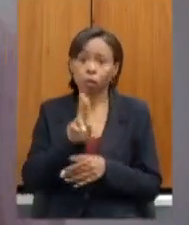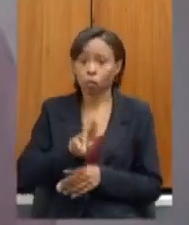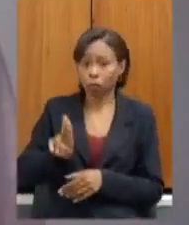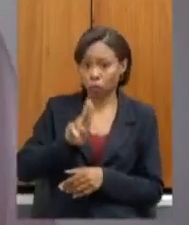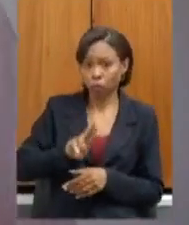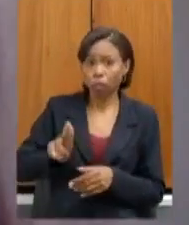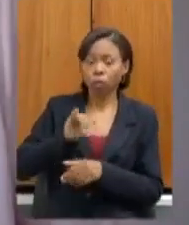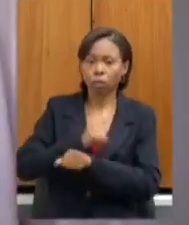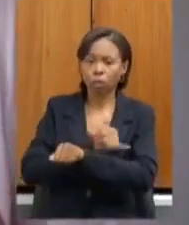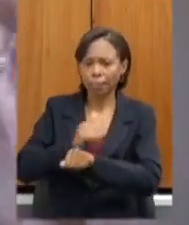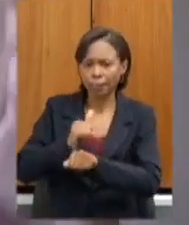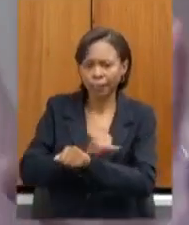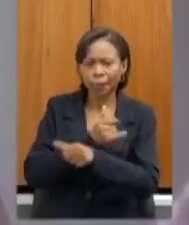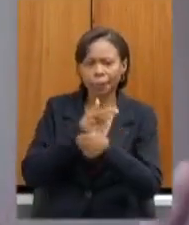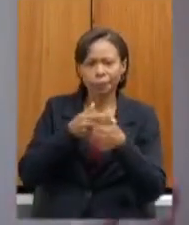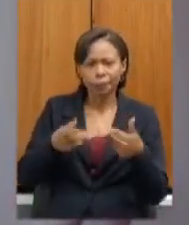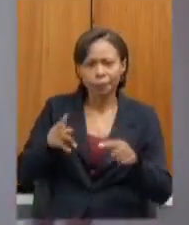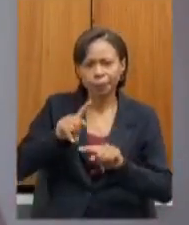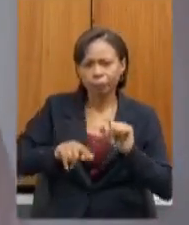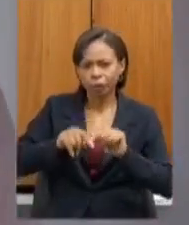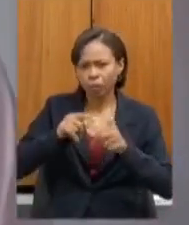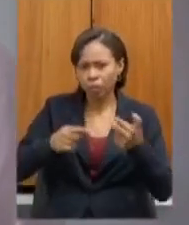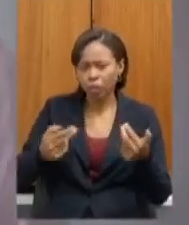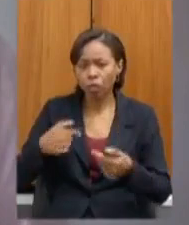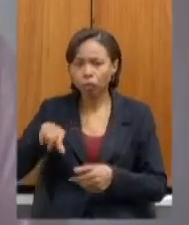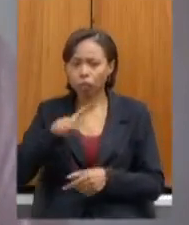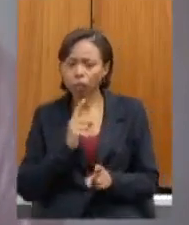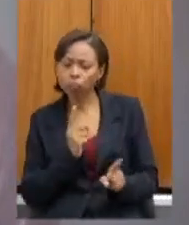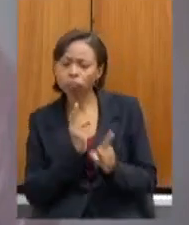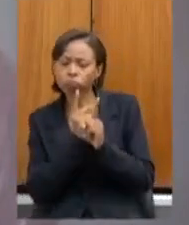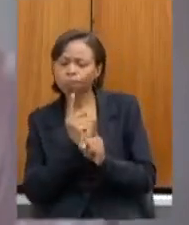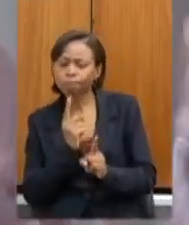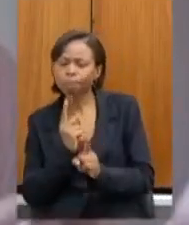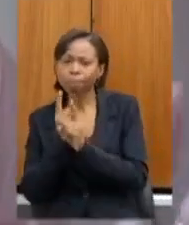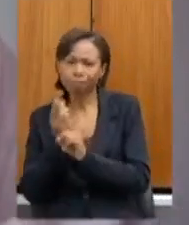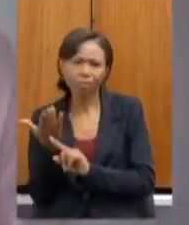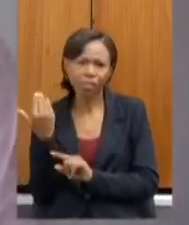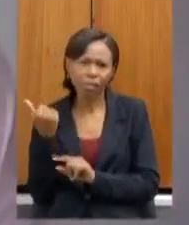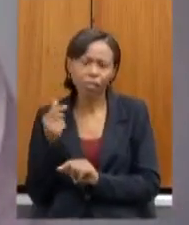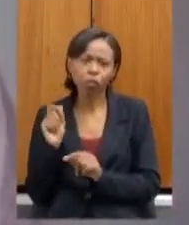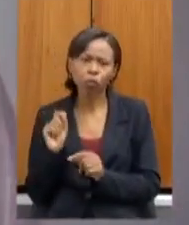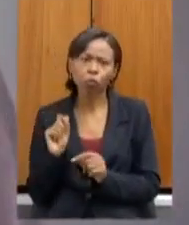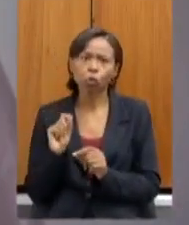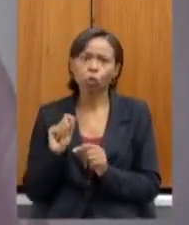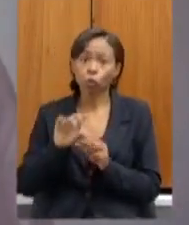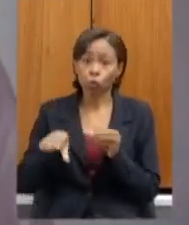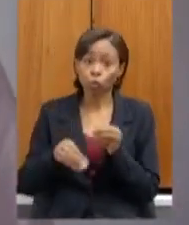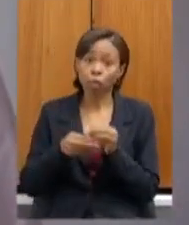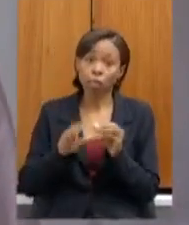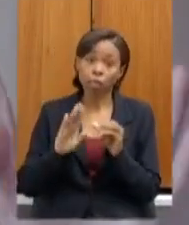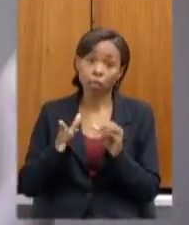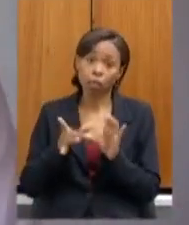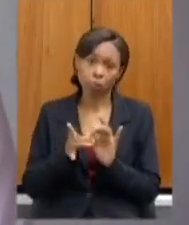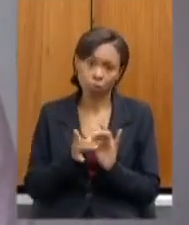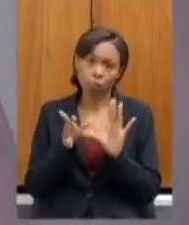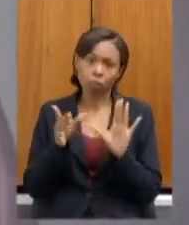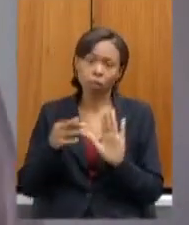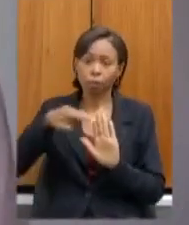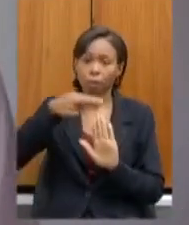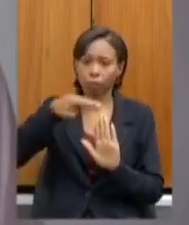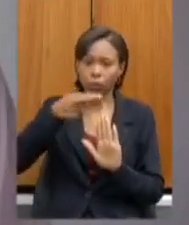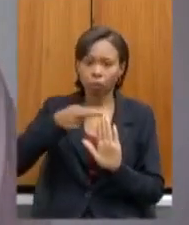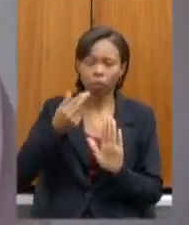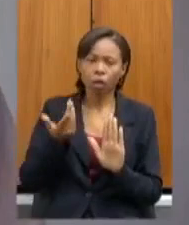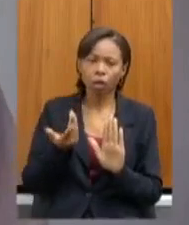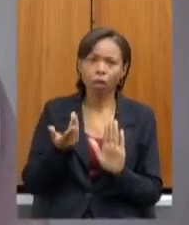ferramentas fizemos uma identificação inicial a partir dos anexos que foram disponibilizados pela resolução inicial